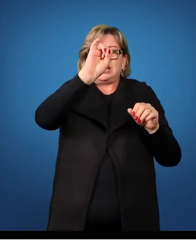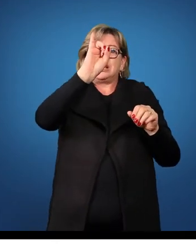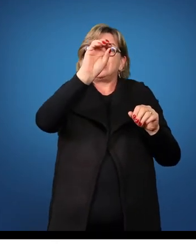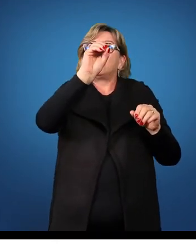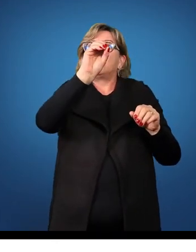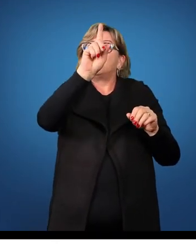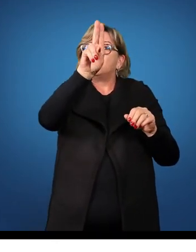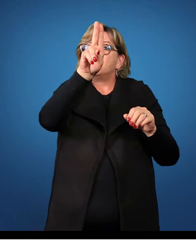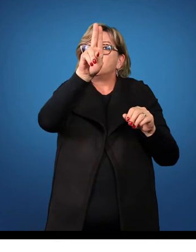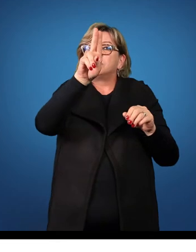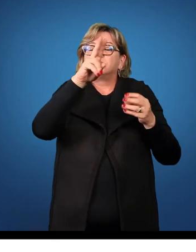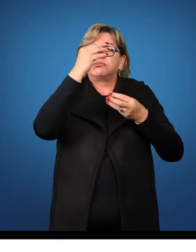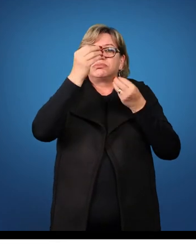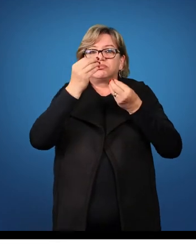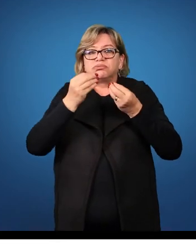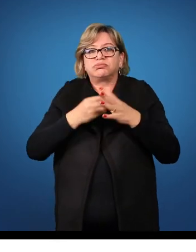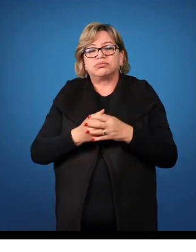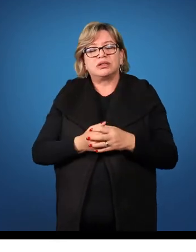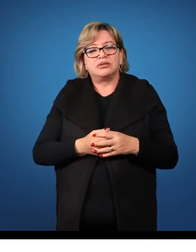louvado.